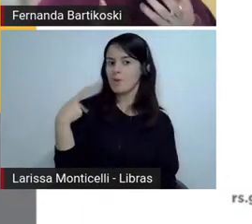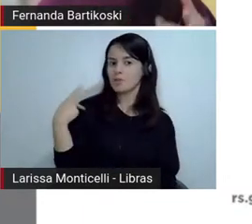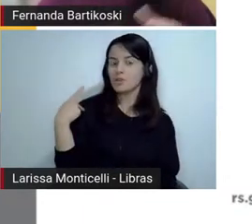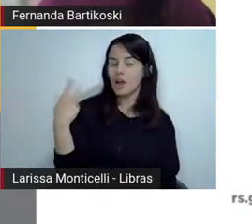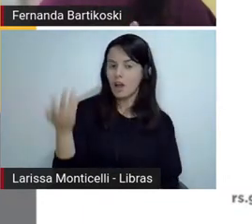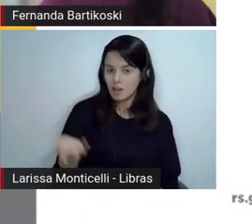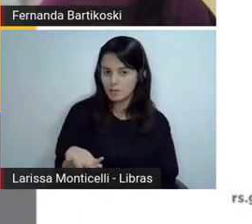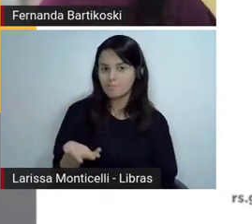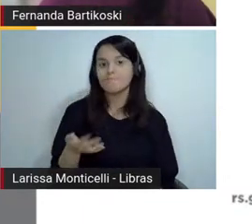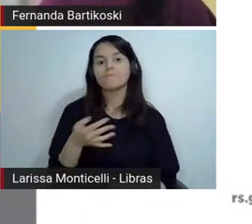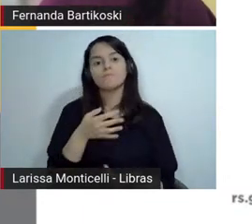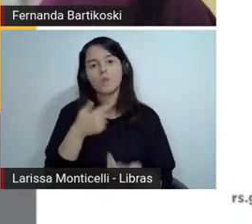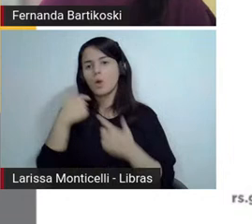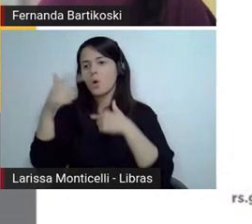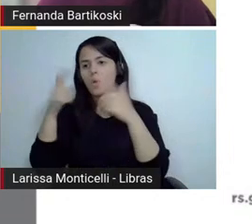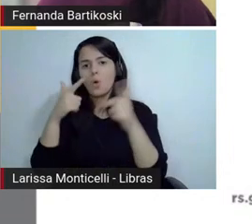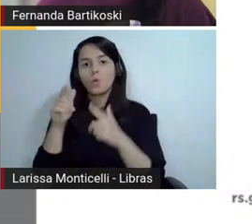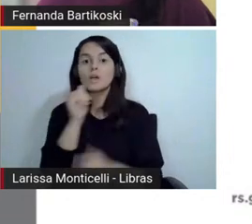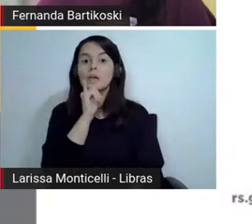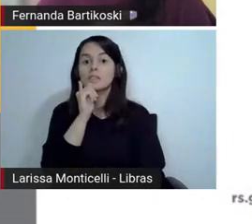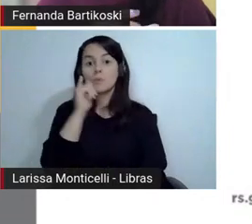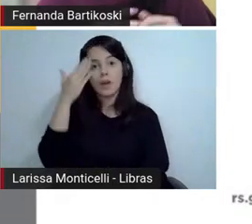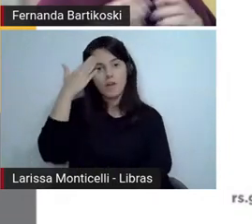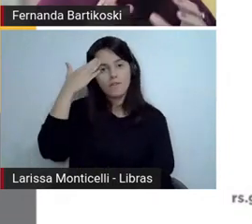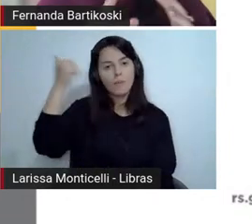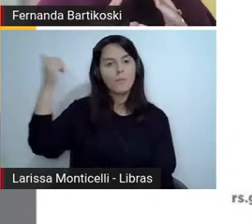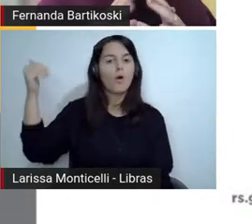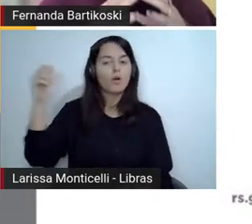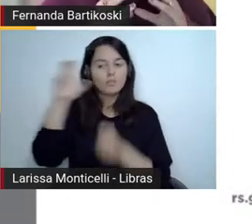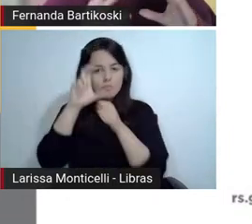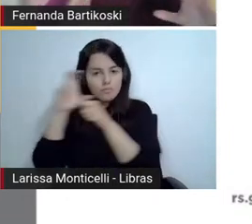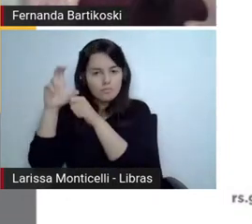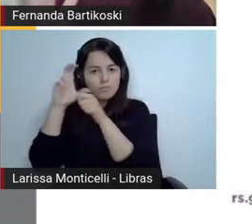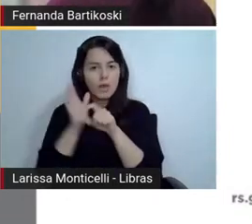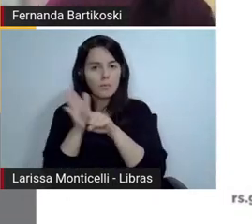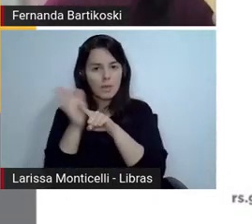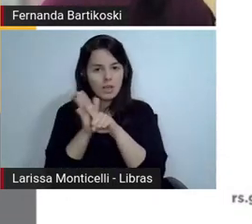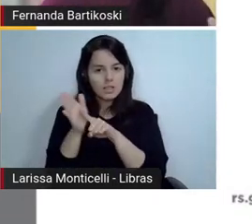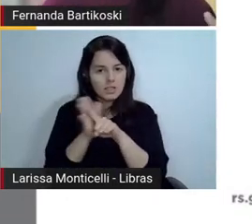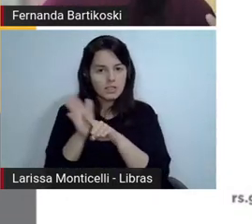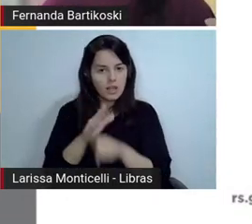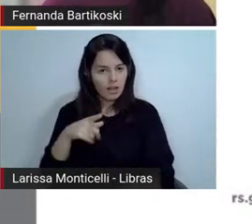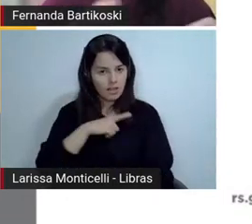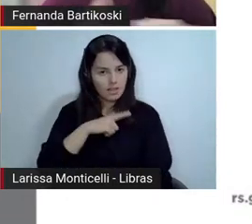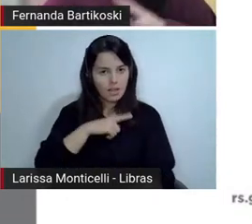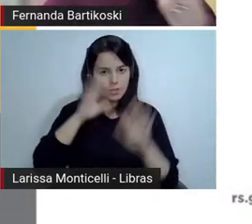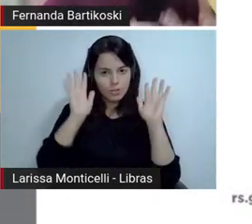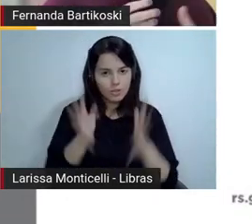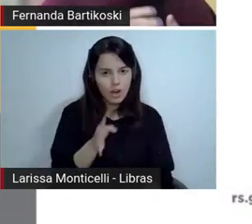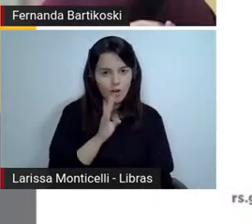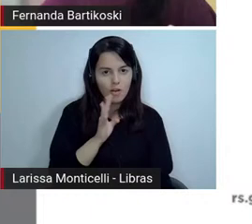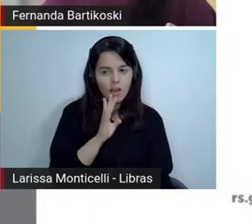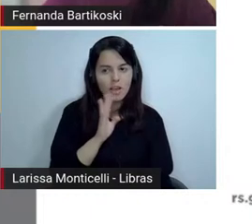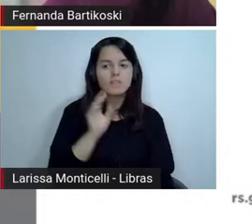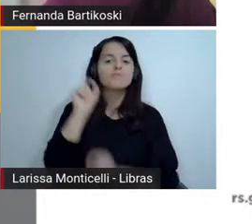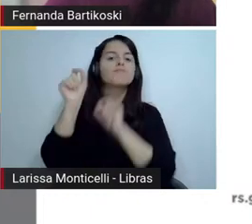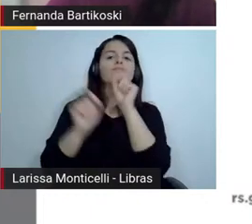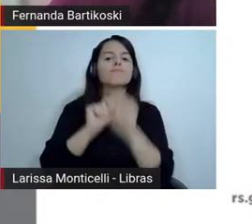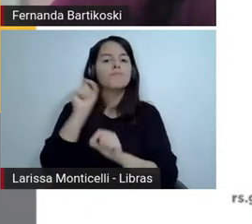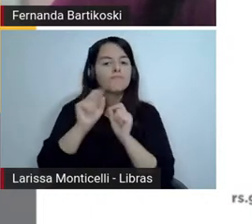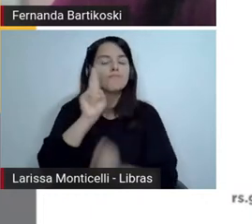ou outro personagem marcante quais então aqui a gente é o nosso primeiro termômetro aí depois